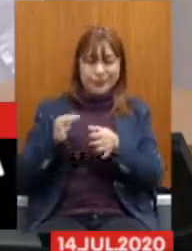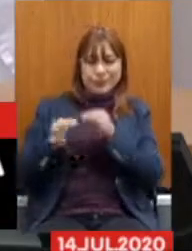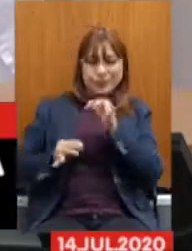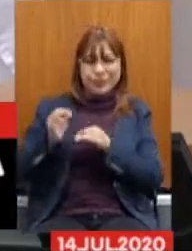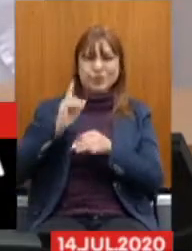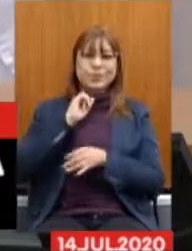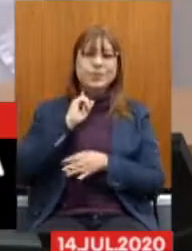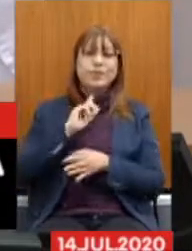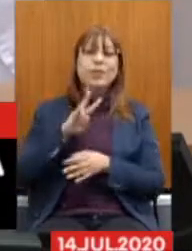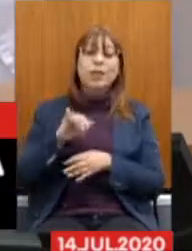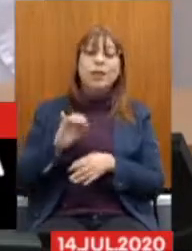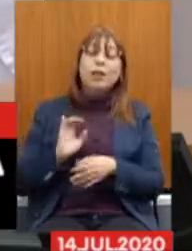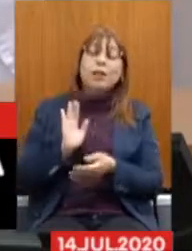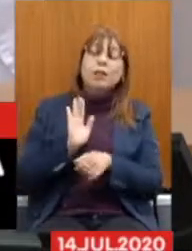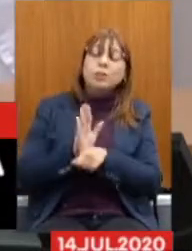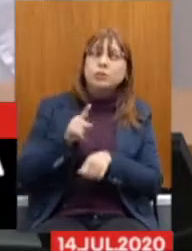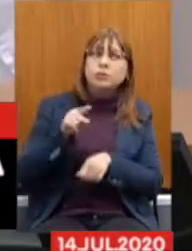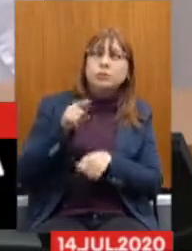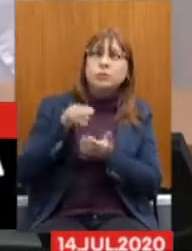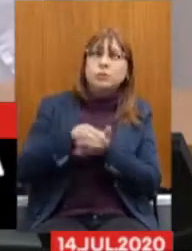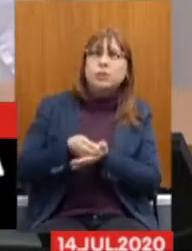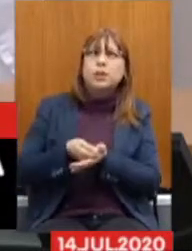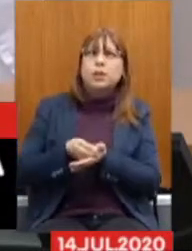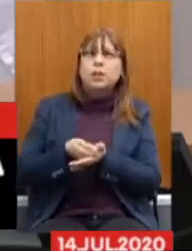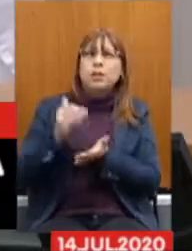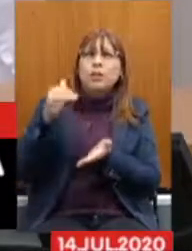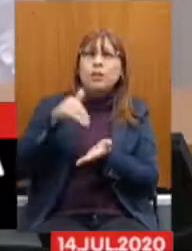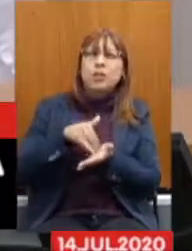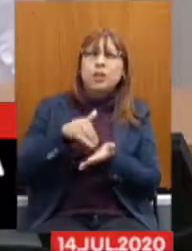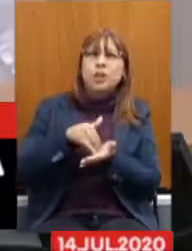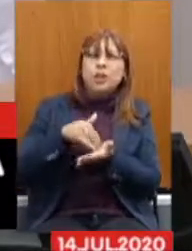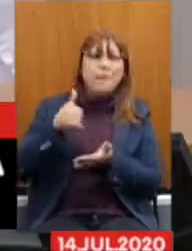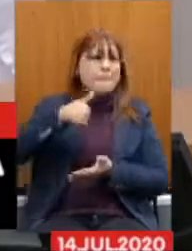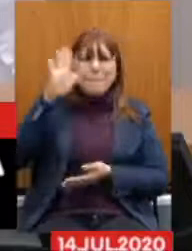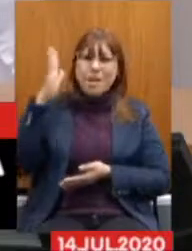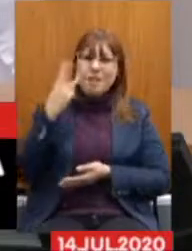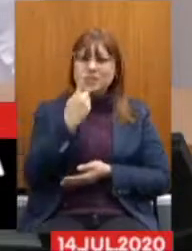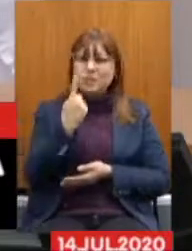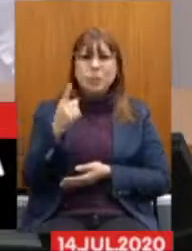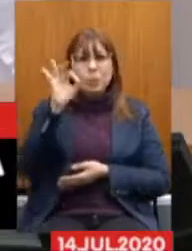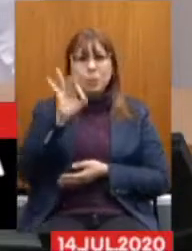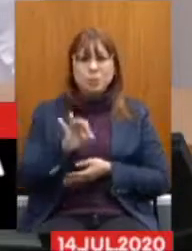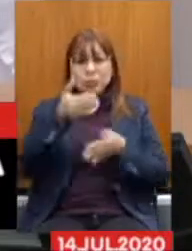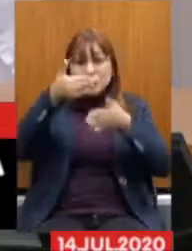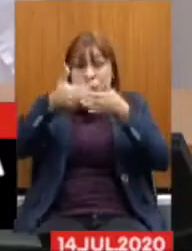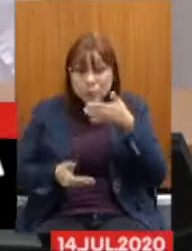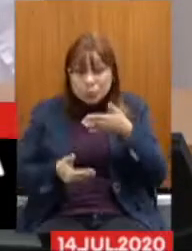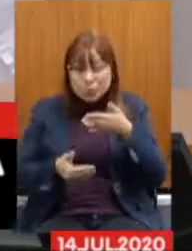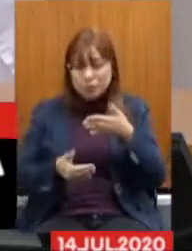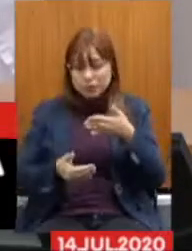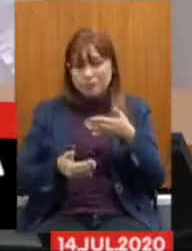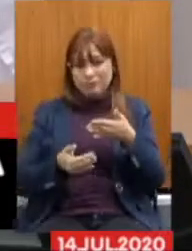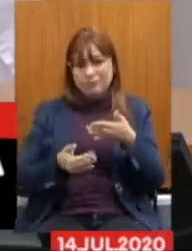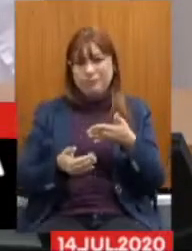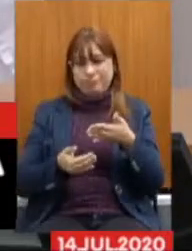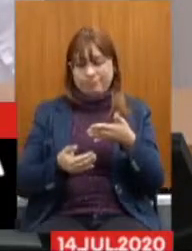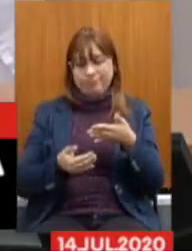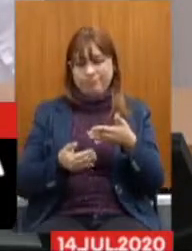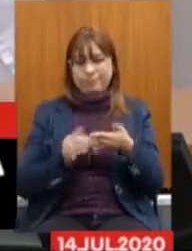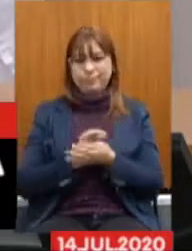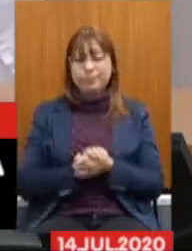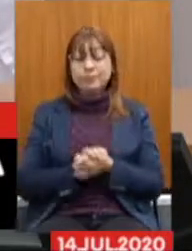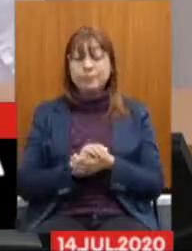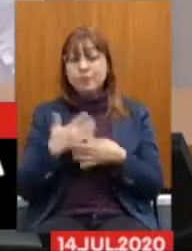Vão contribuir No final No final Com mais de 31% De redução No final do ano Na contribuição delas